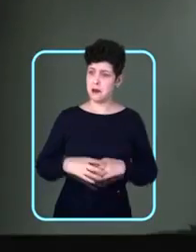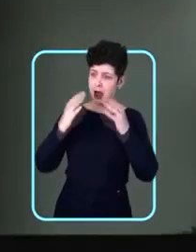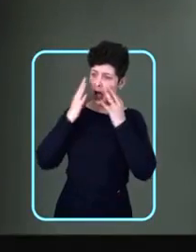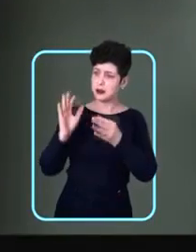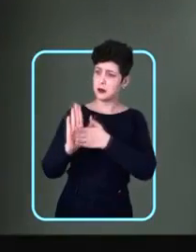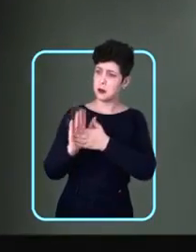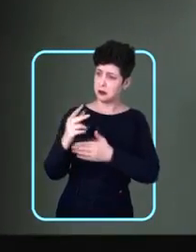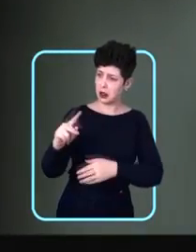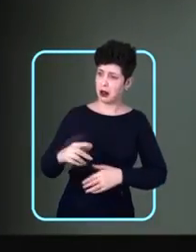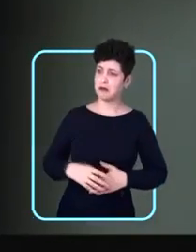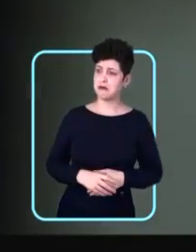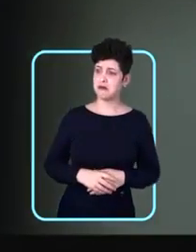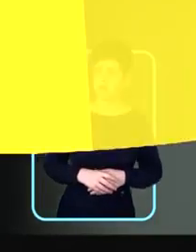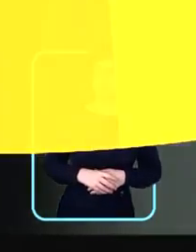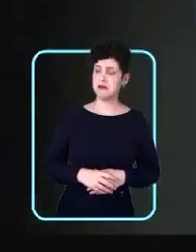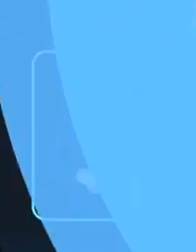Vou prestar atenção nessa mulher.